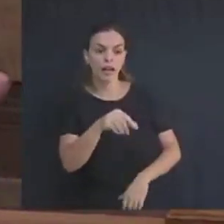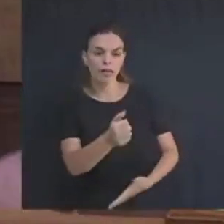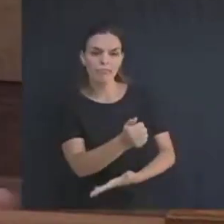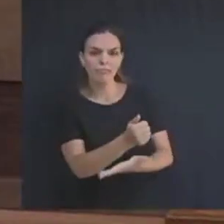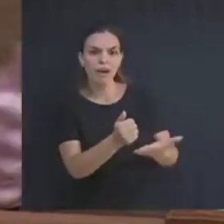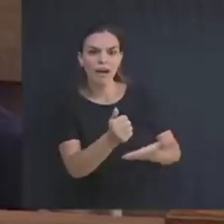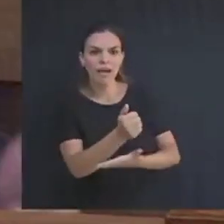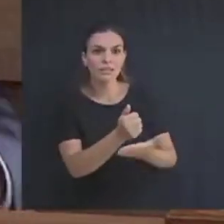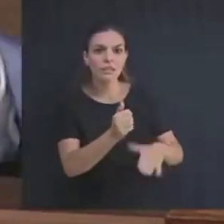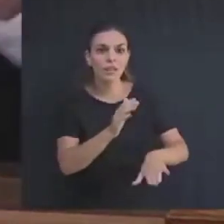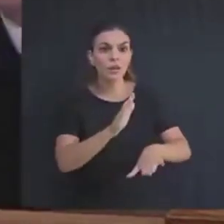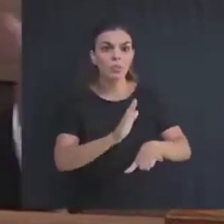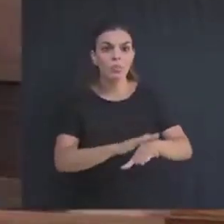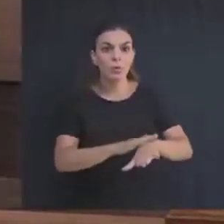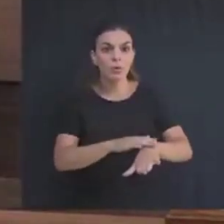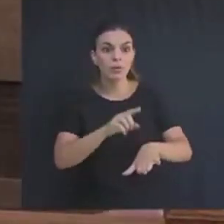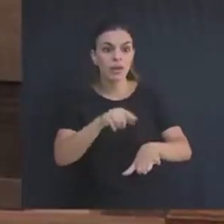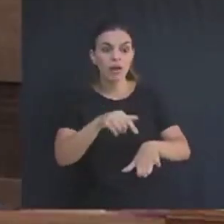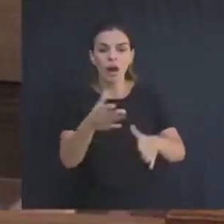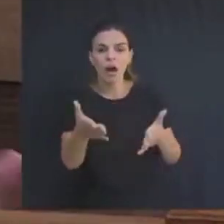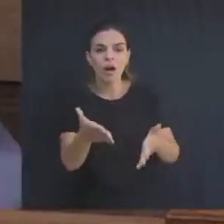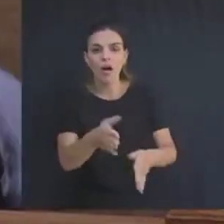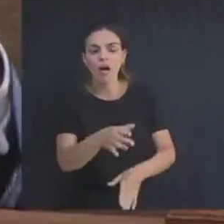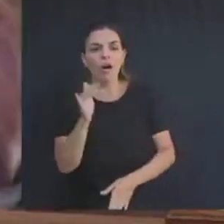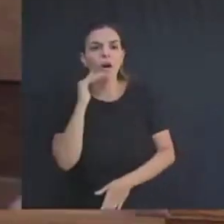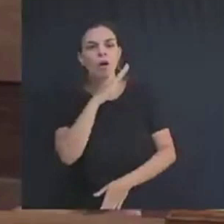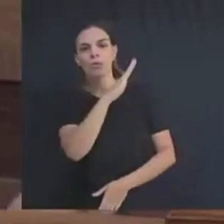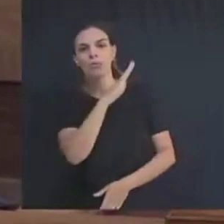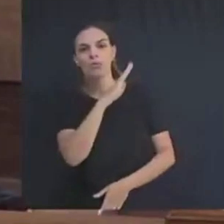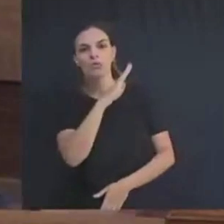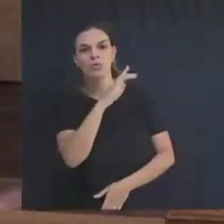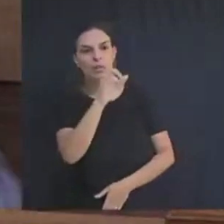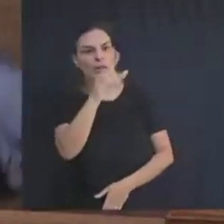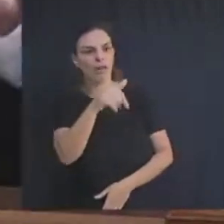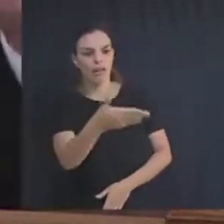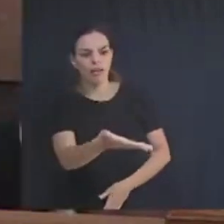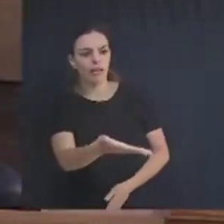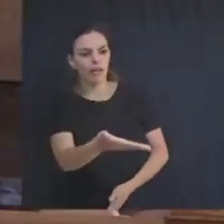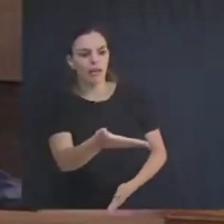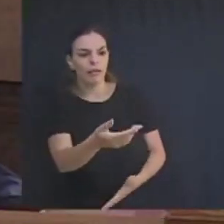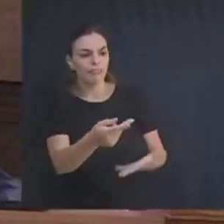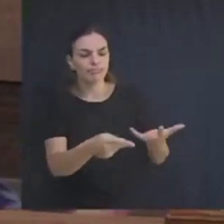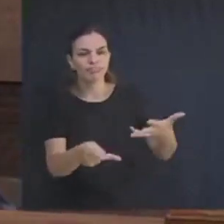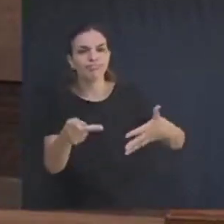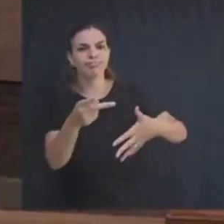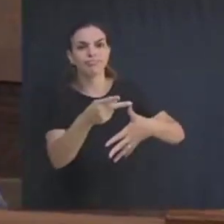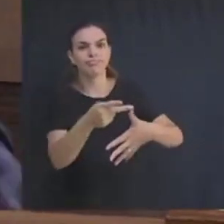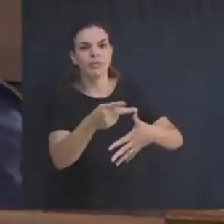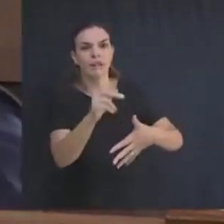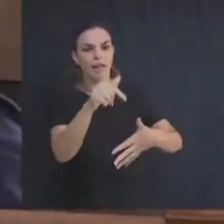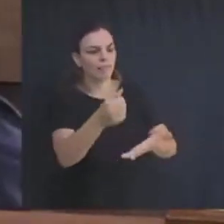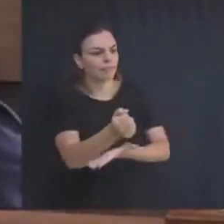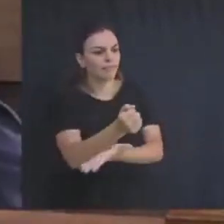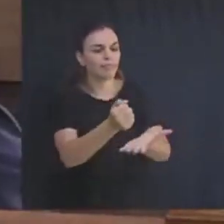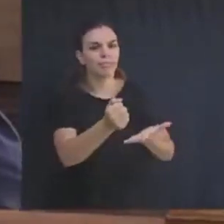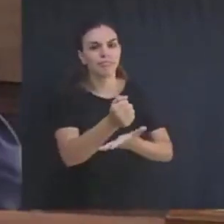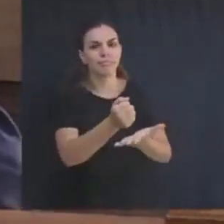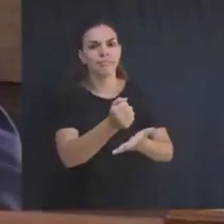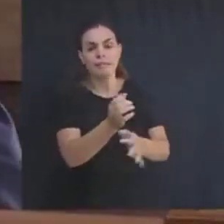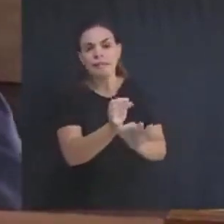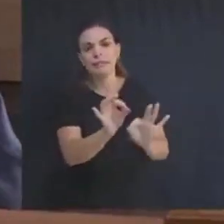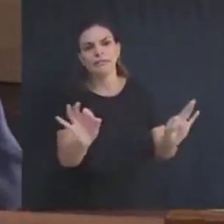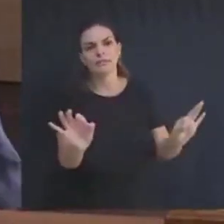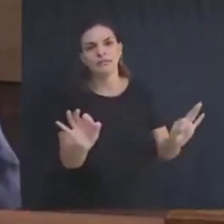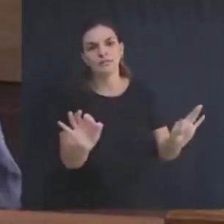isso deveria ser o óbvio, o primário, o elementar, o simples.